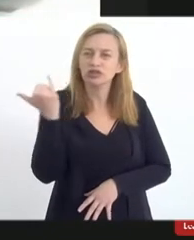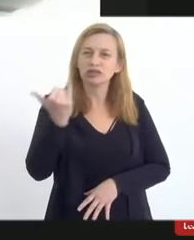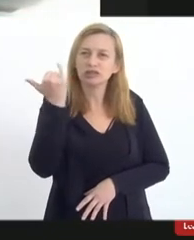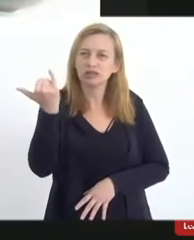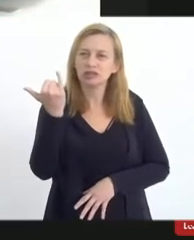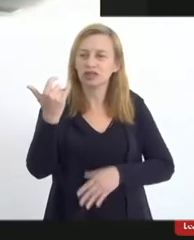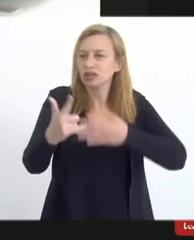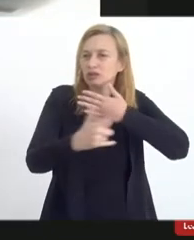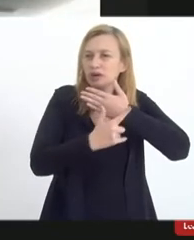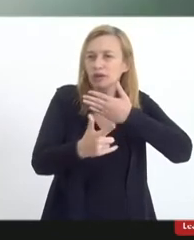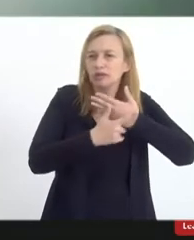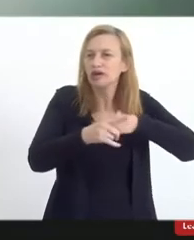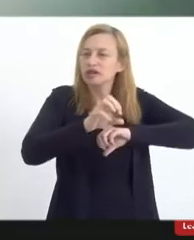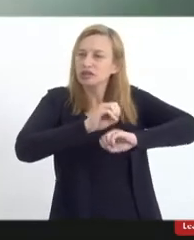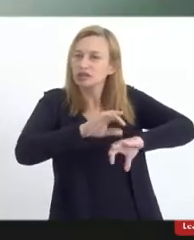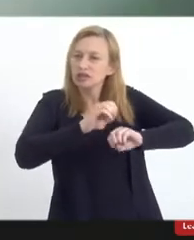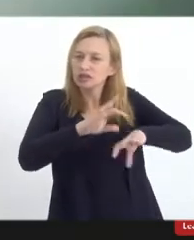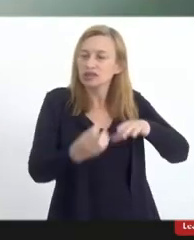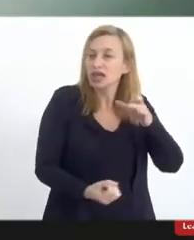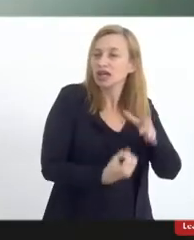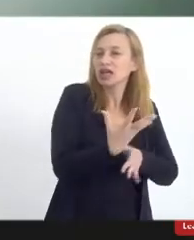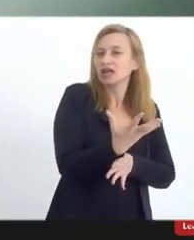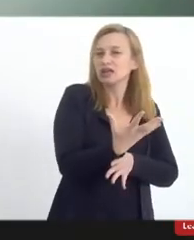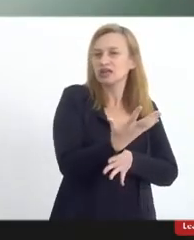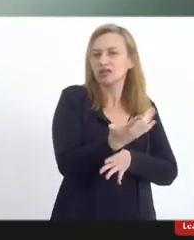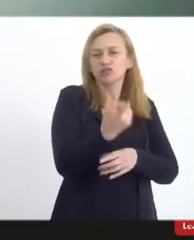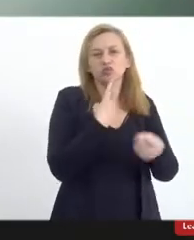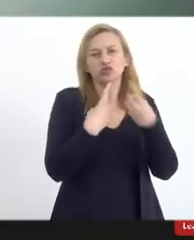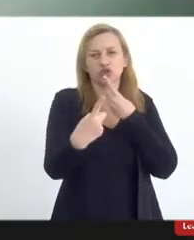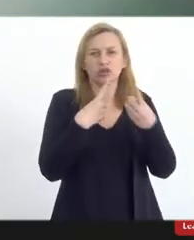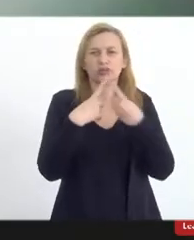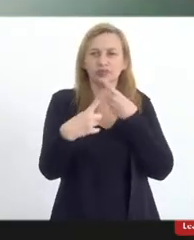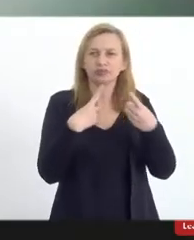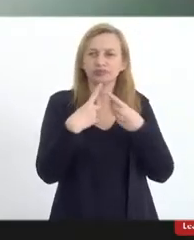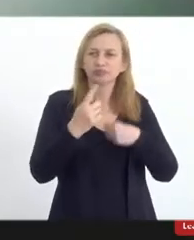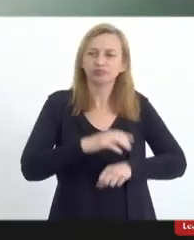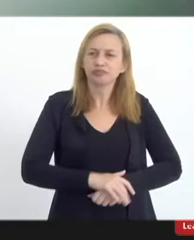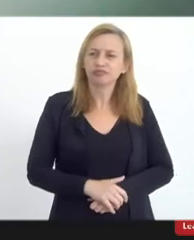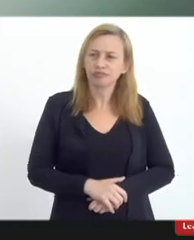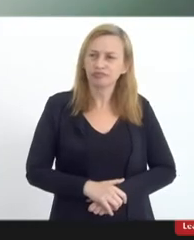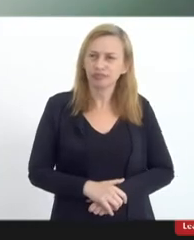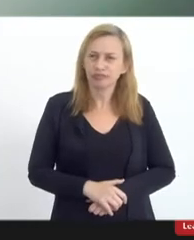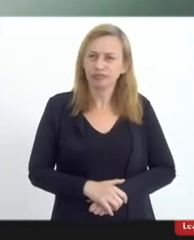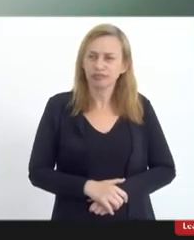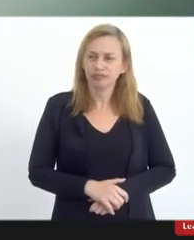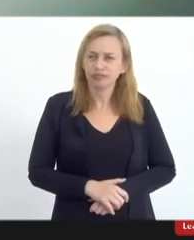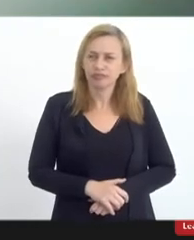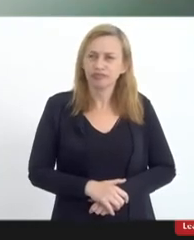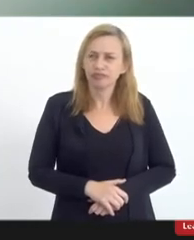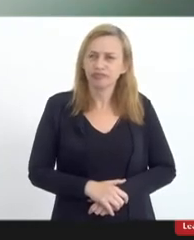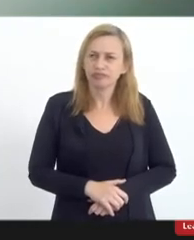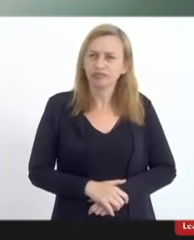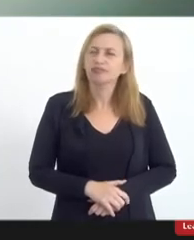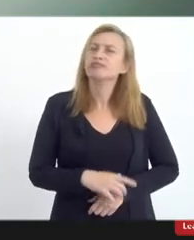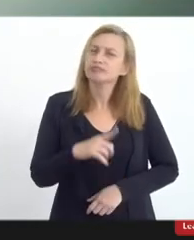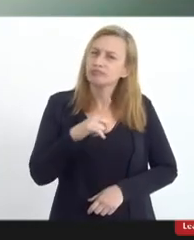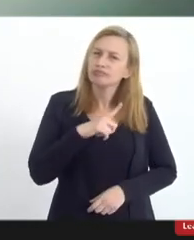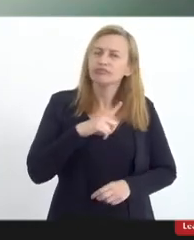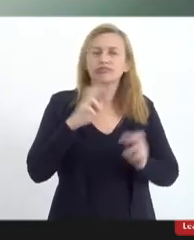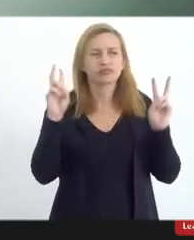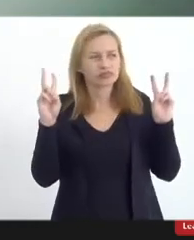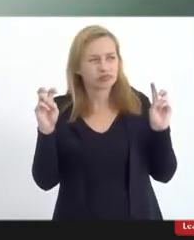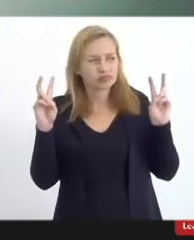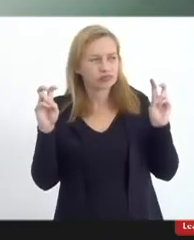papel da educação na construção desse diálogo. E acho que existem casos,